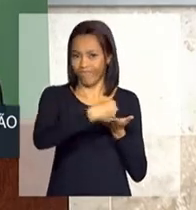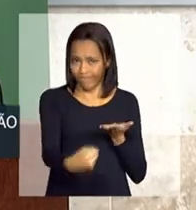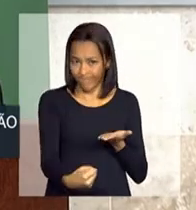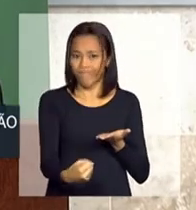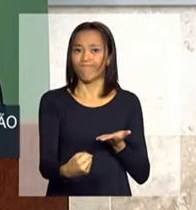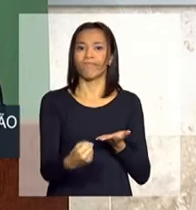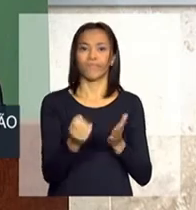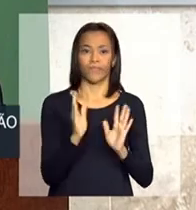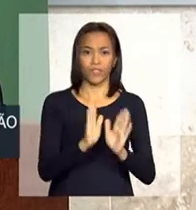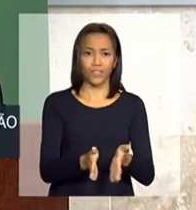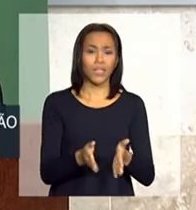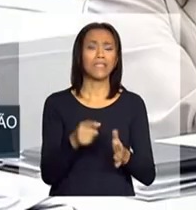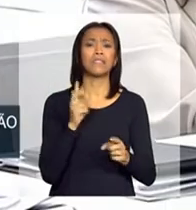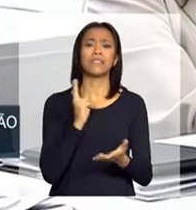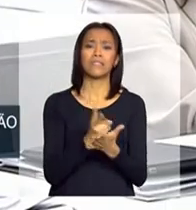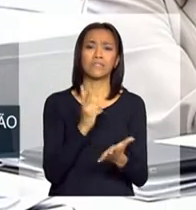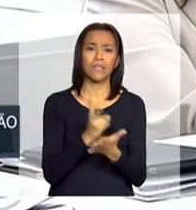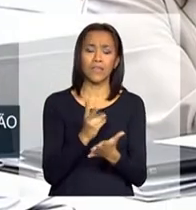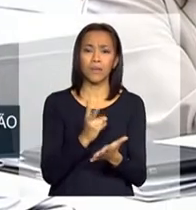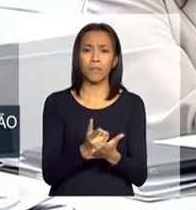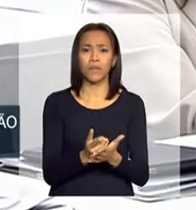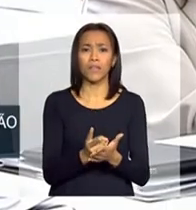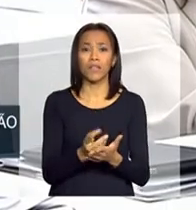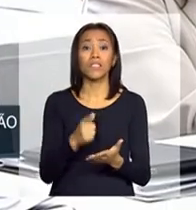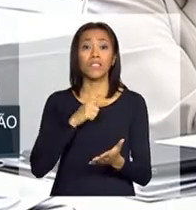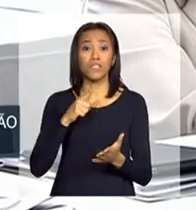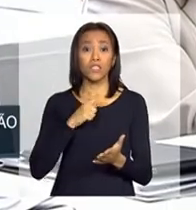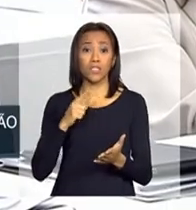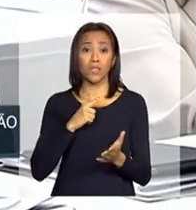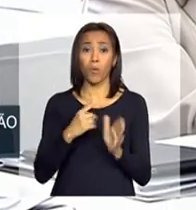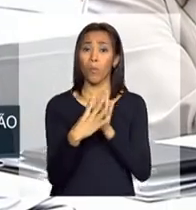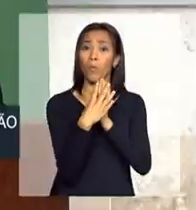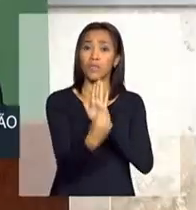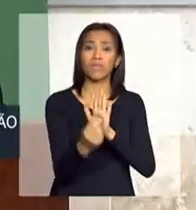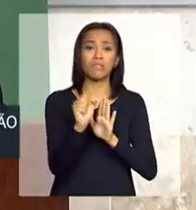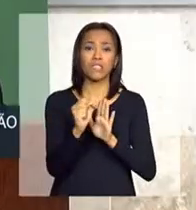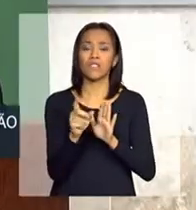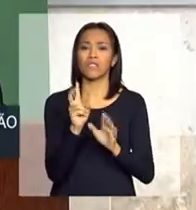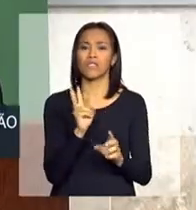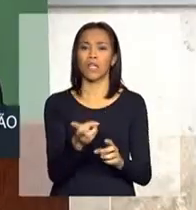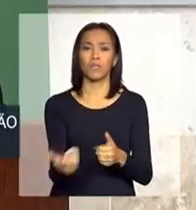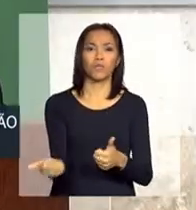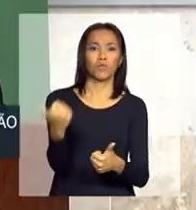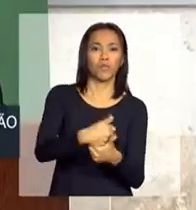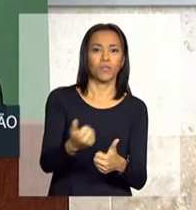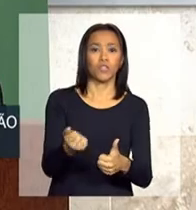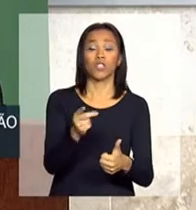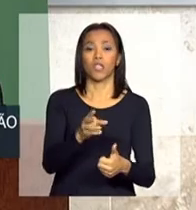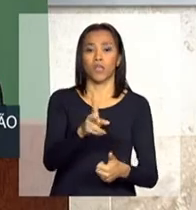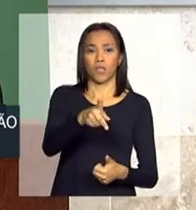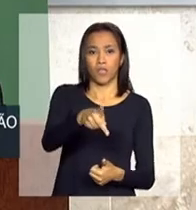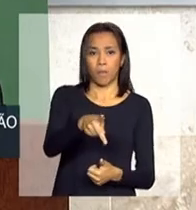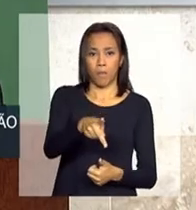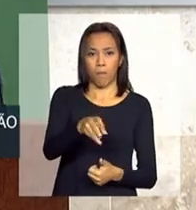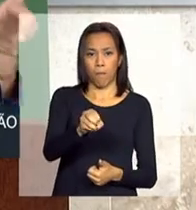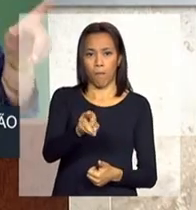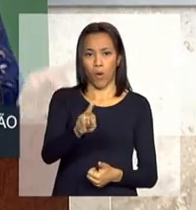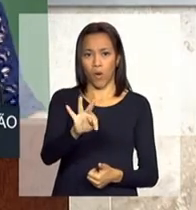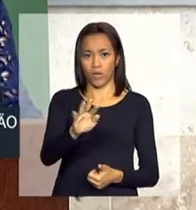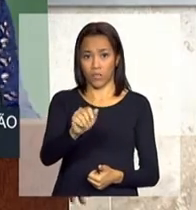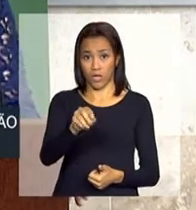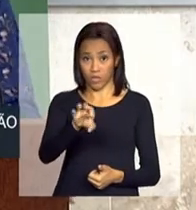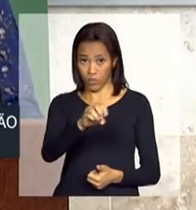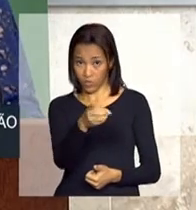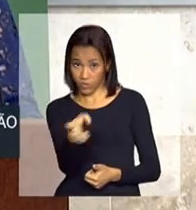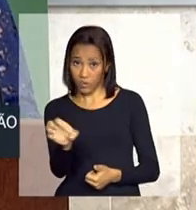baseado numa visão de substituição de importações. Não só